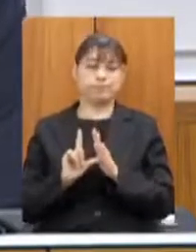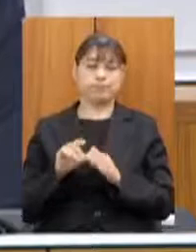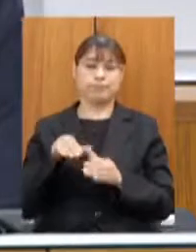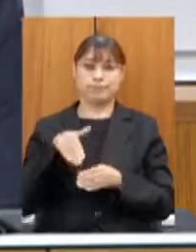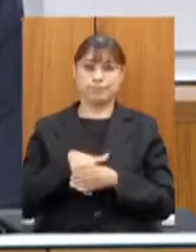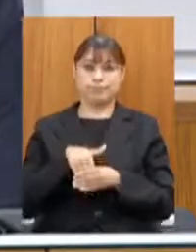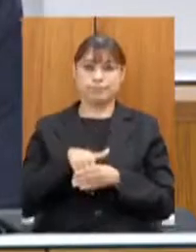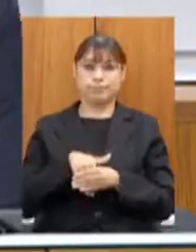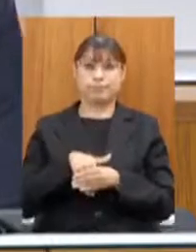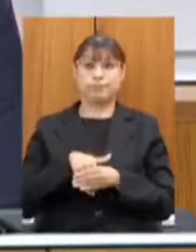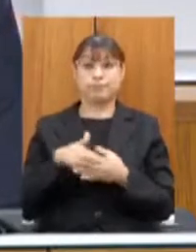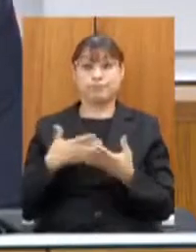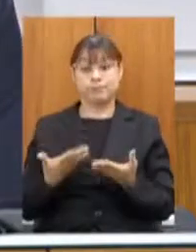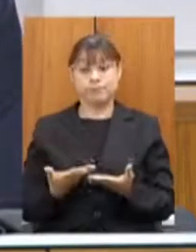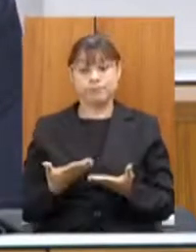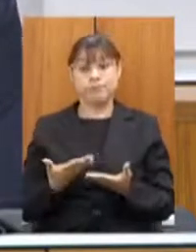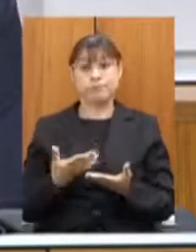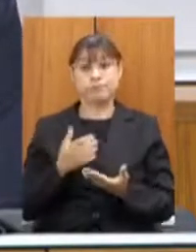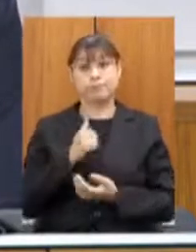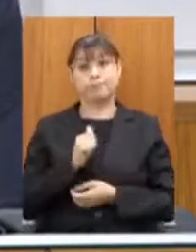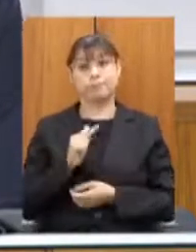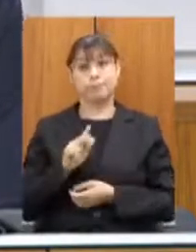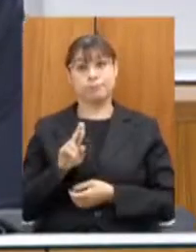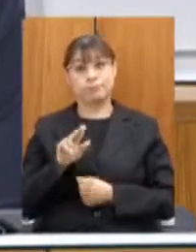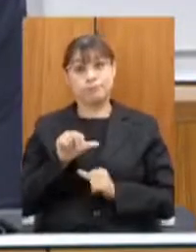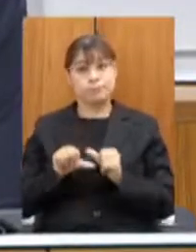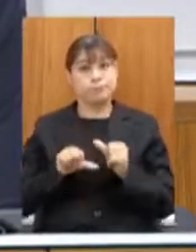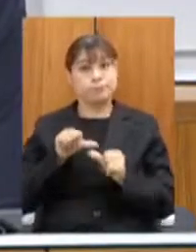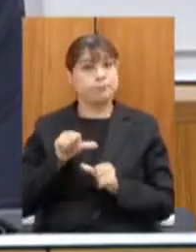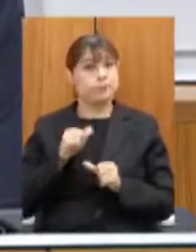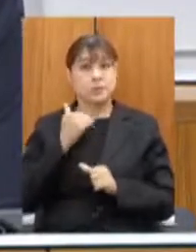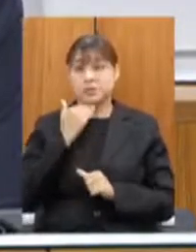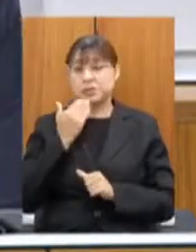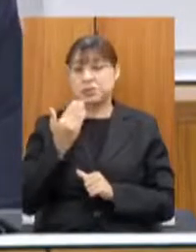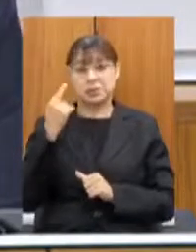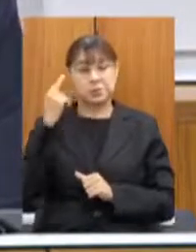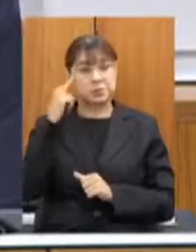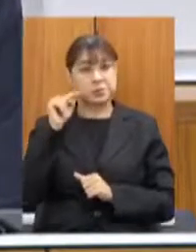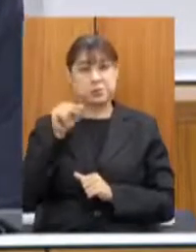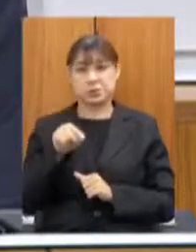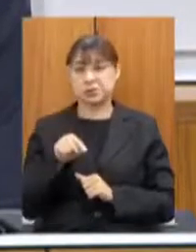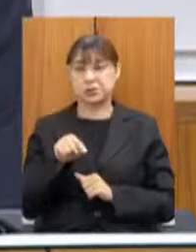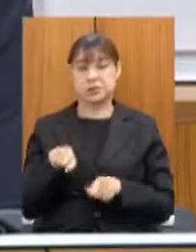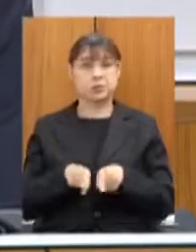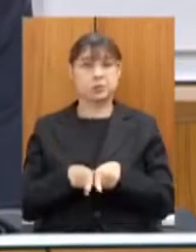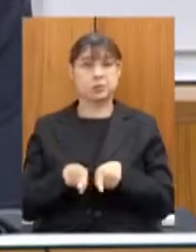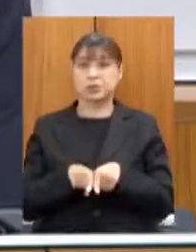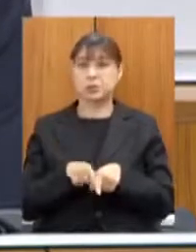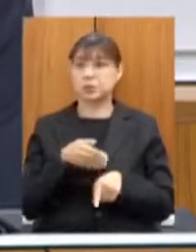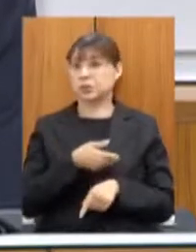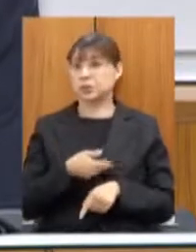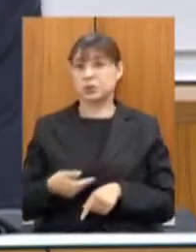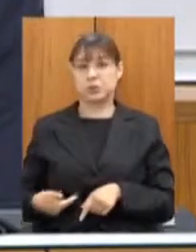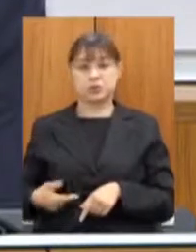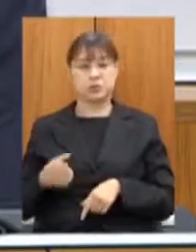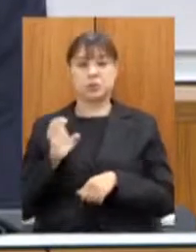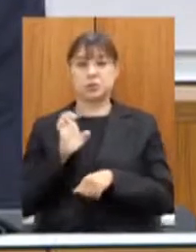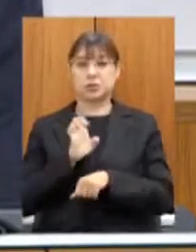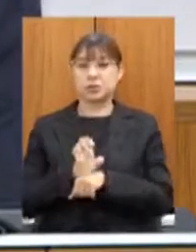que foi uma mudança de posicionamento da AGU não estava no radar de ninguém nem do Governo do Estado nem do Governo Federal